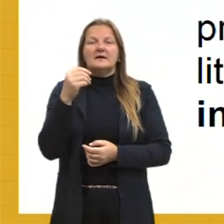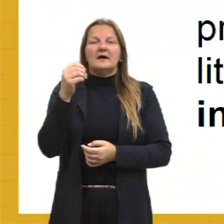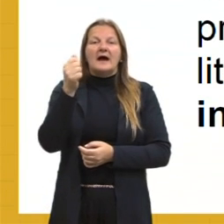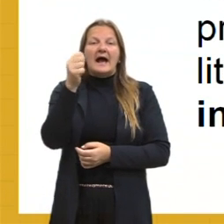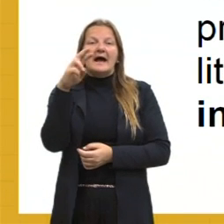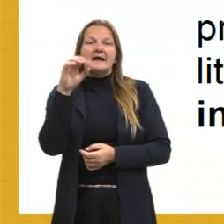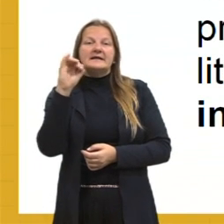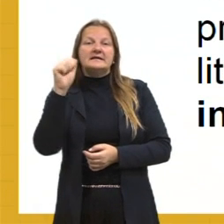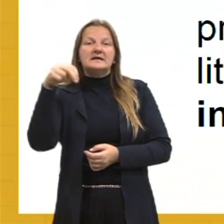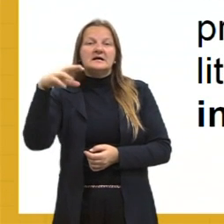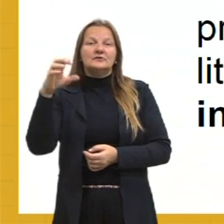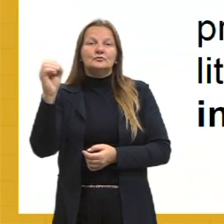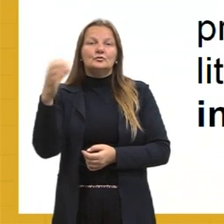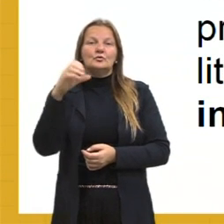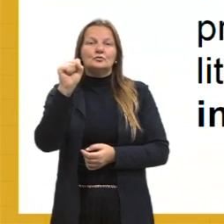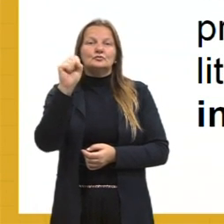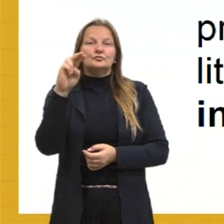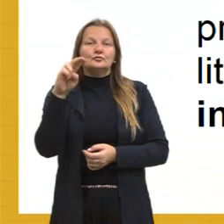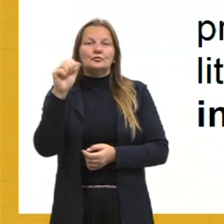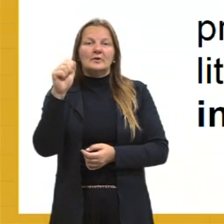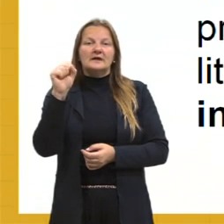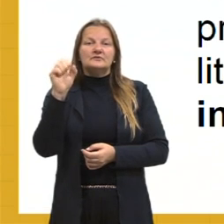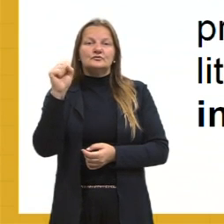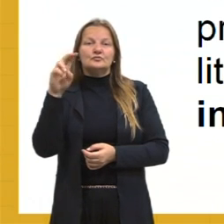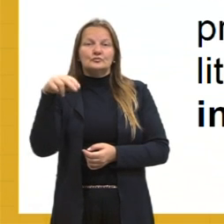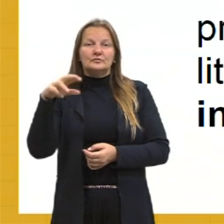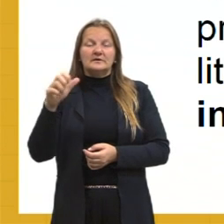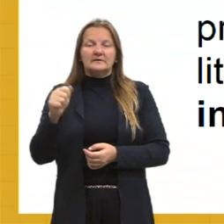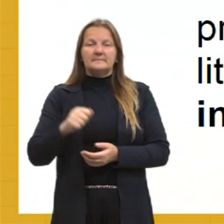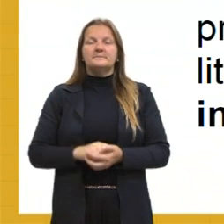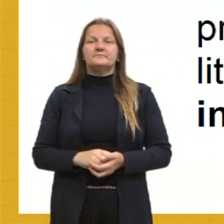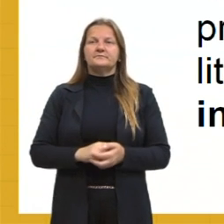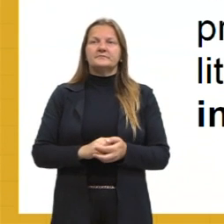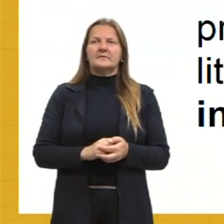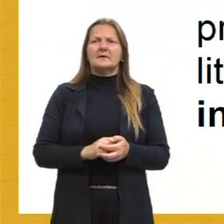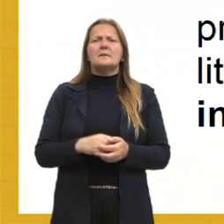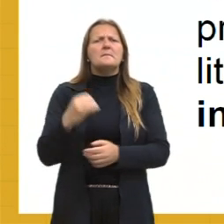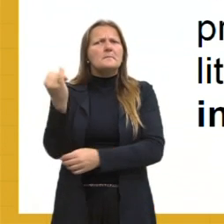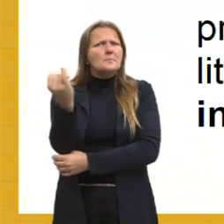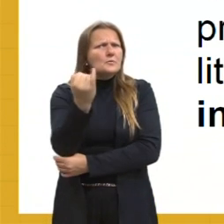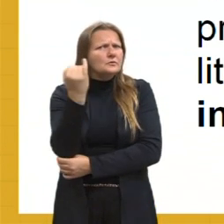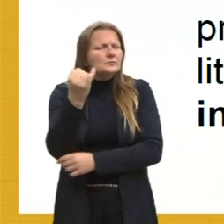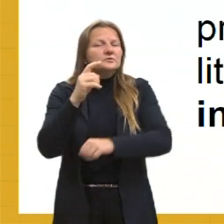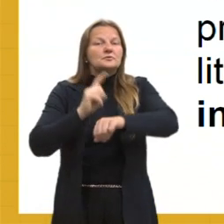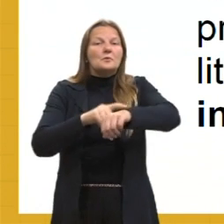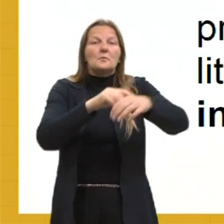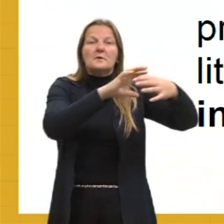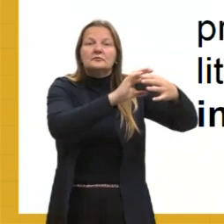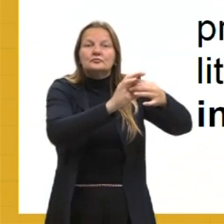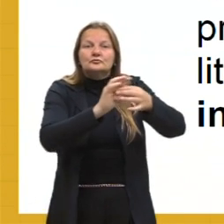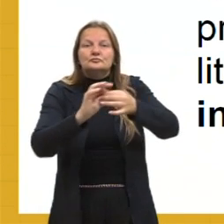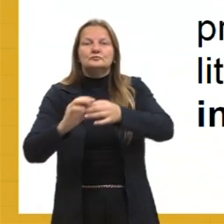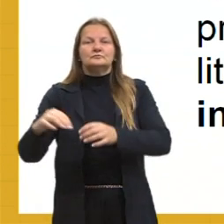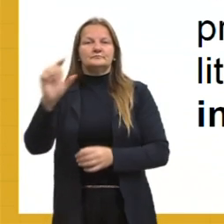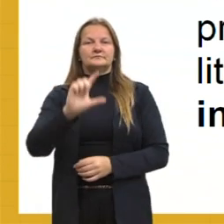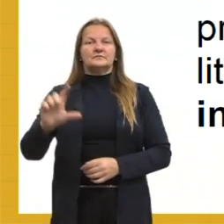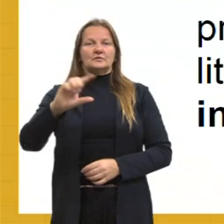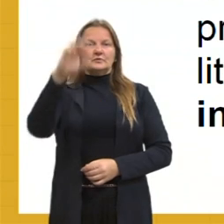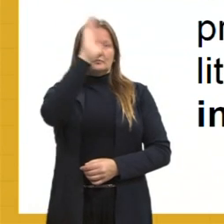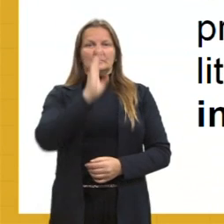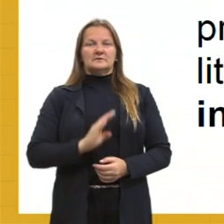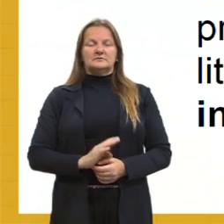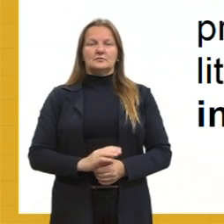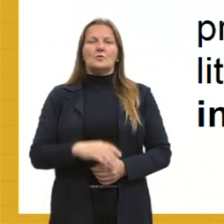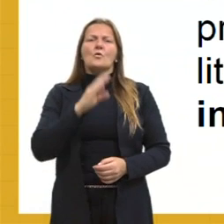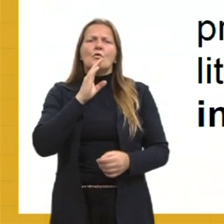Então, a geração de 45, ela corresponde a um dos mais importantes e produtivos momentos da literatura brasileira. Então, ela também é conhecida